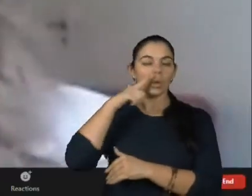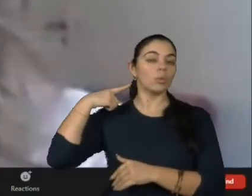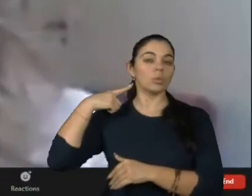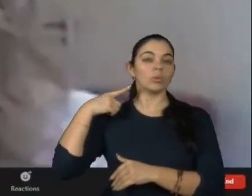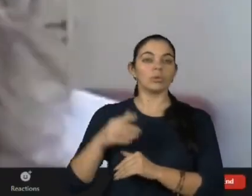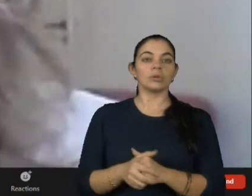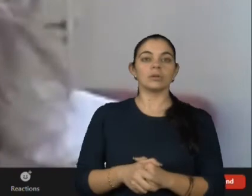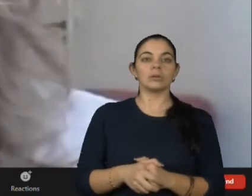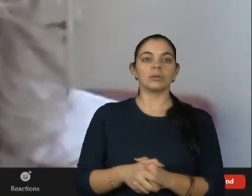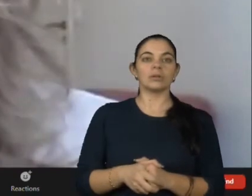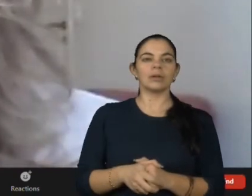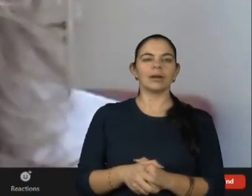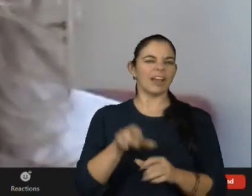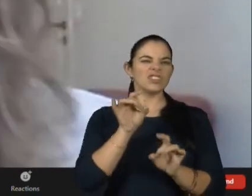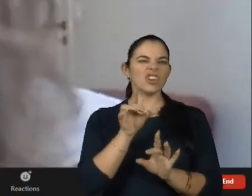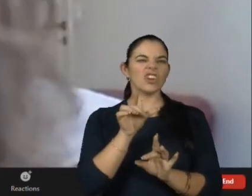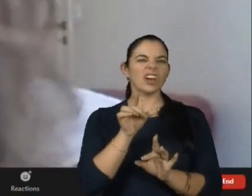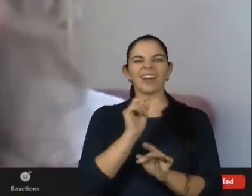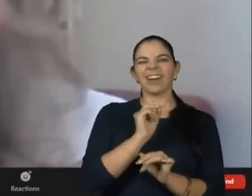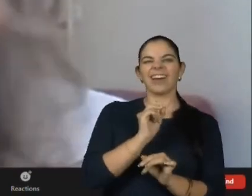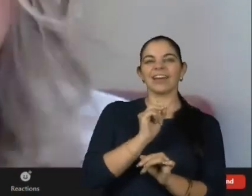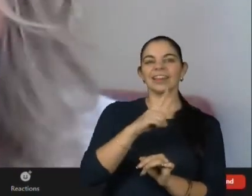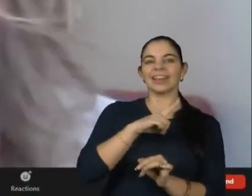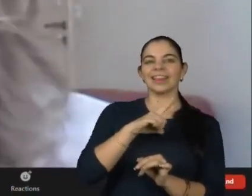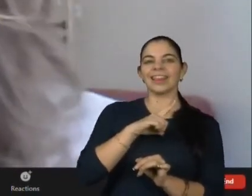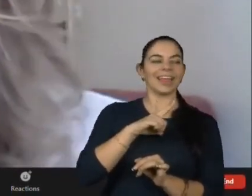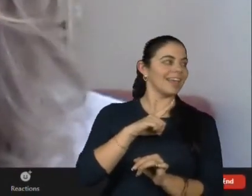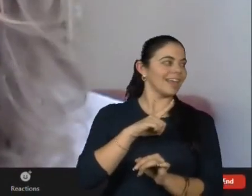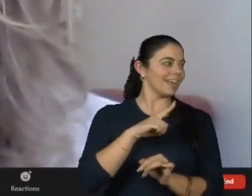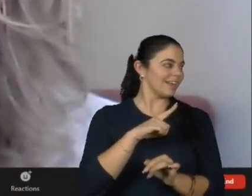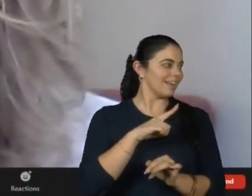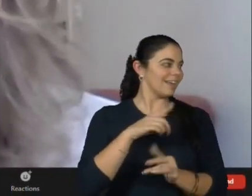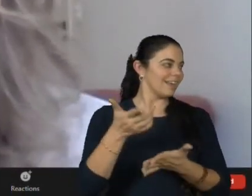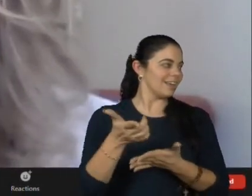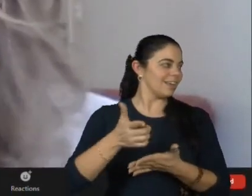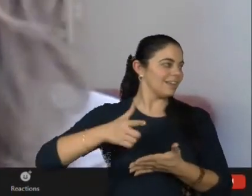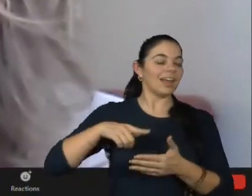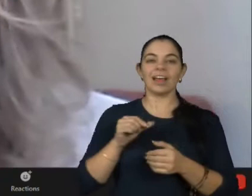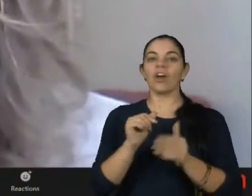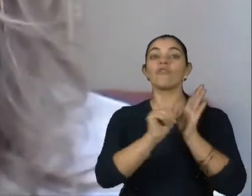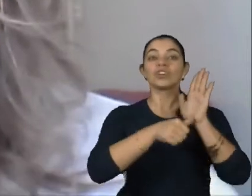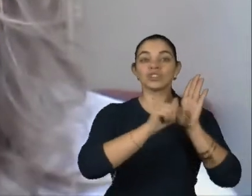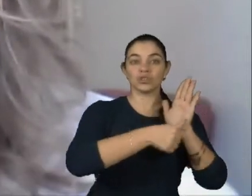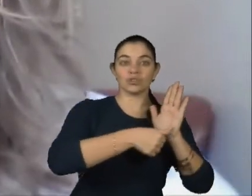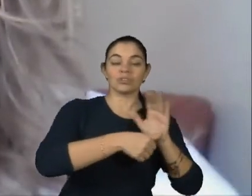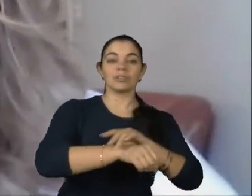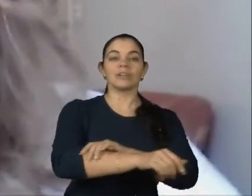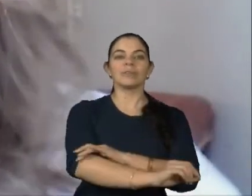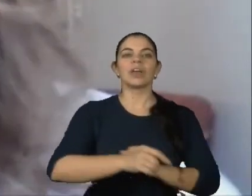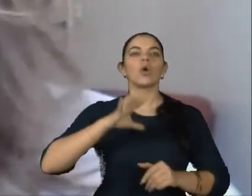e as caixas, né? Eu tenho lá, no Pão 21 e todas as caixas